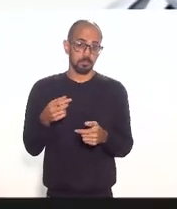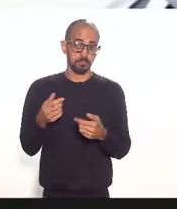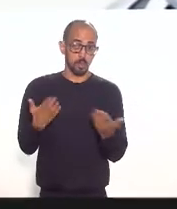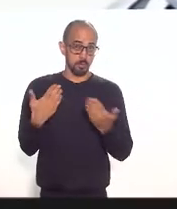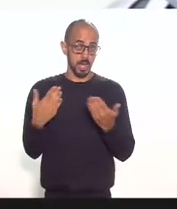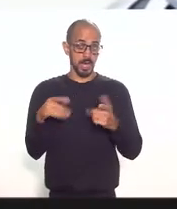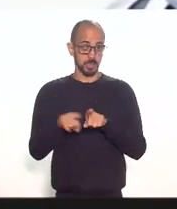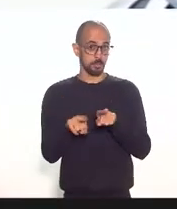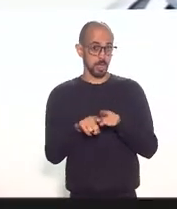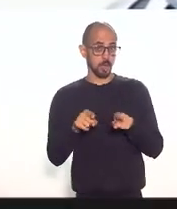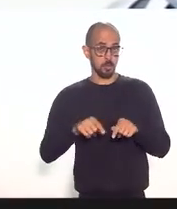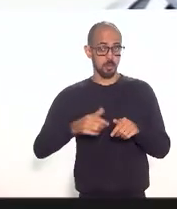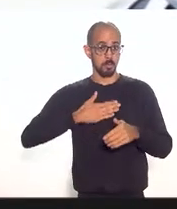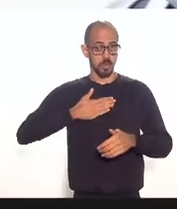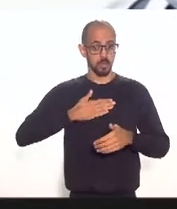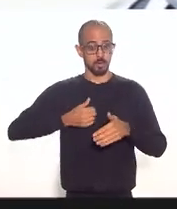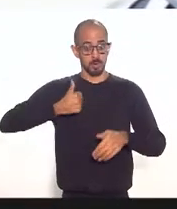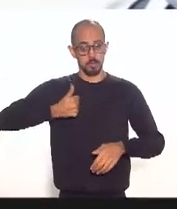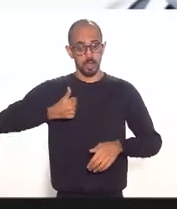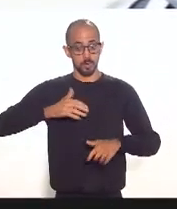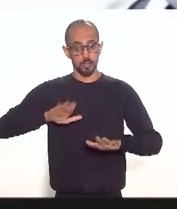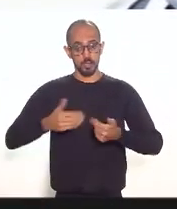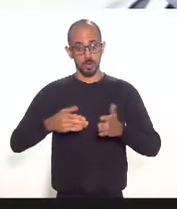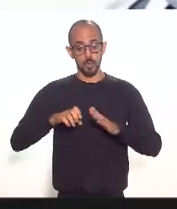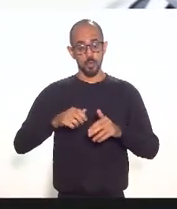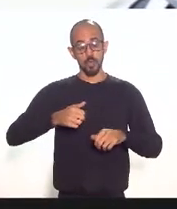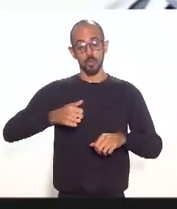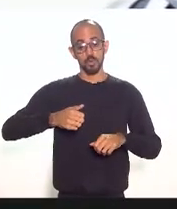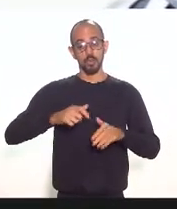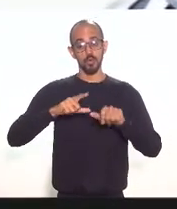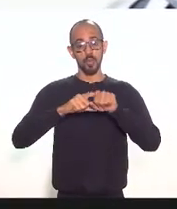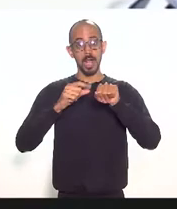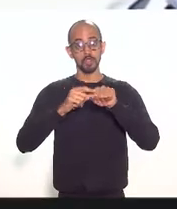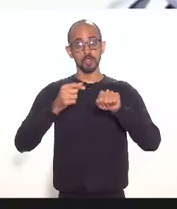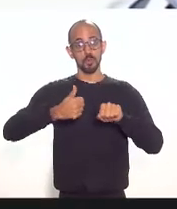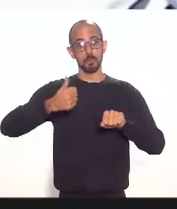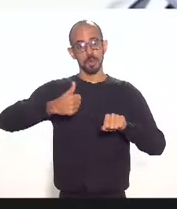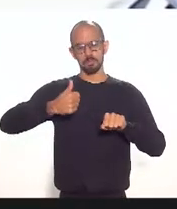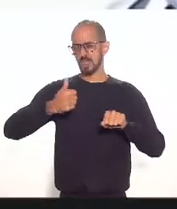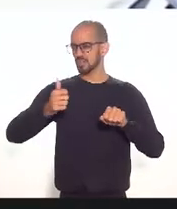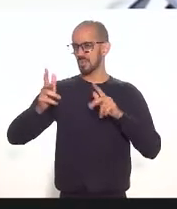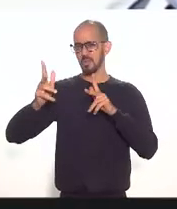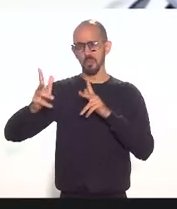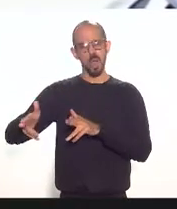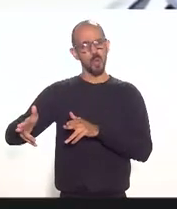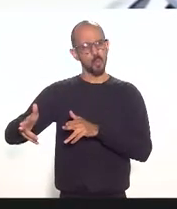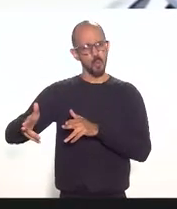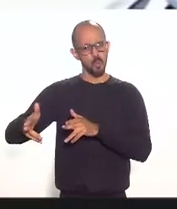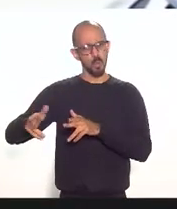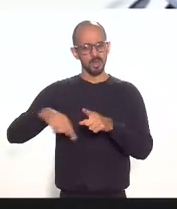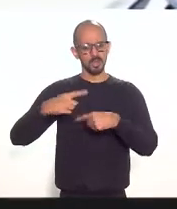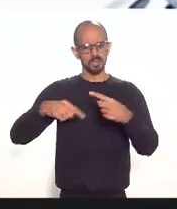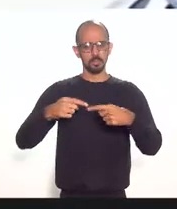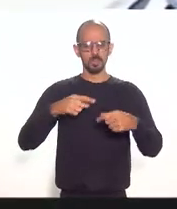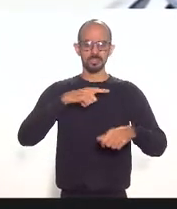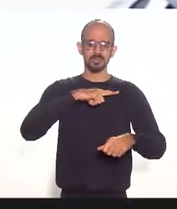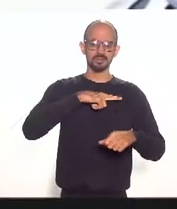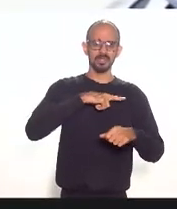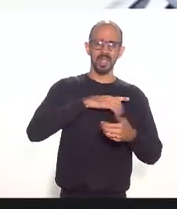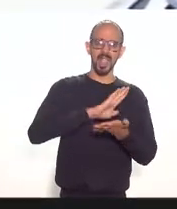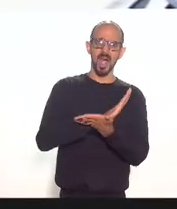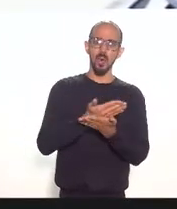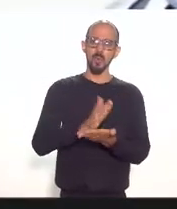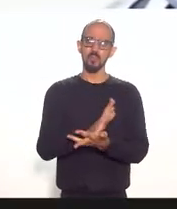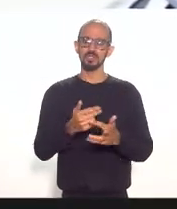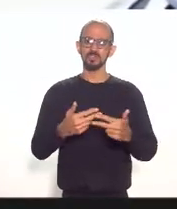porque na emenda e no artigo 1º eles são absolutamente iguais. Depois começa a haver uma série de contradições.